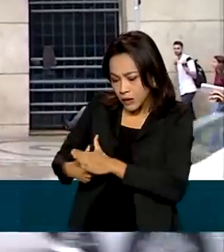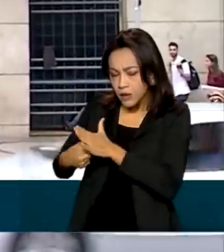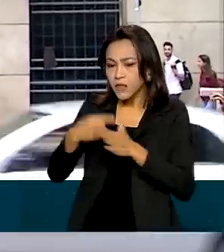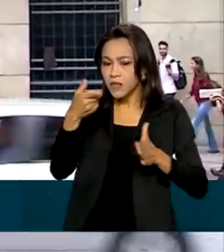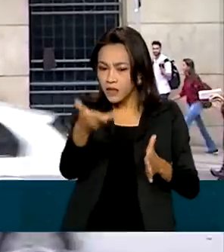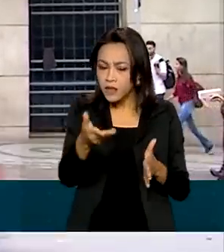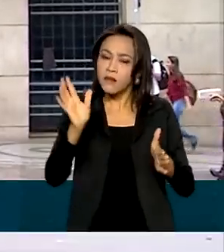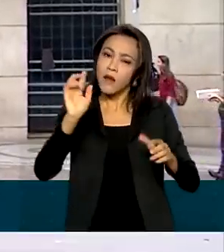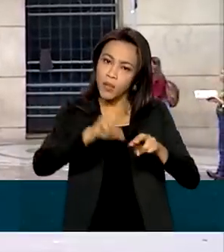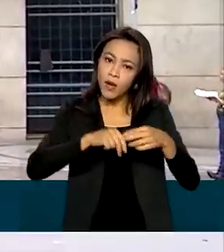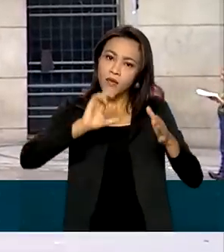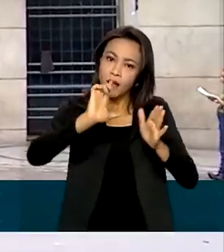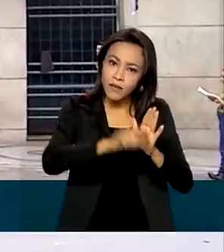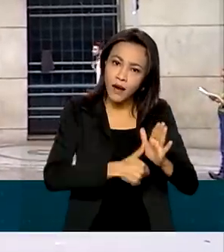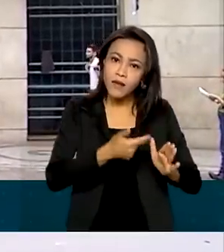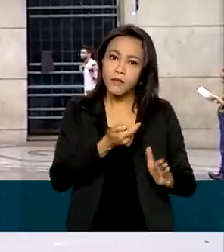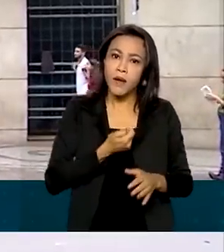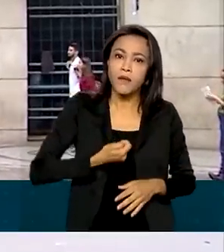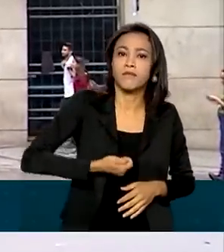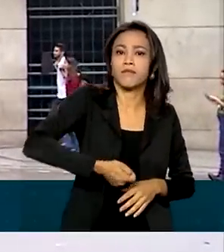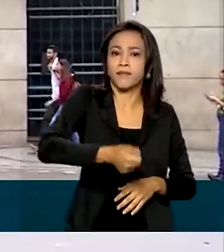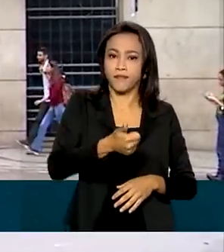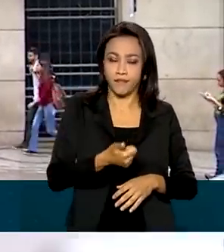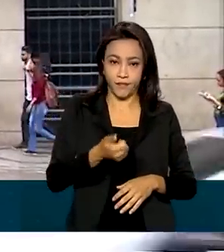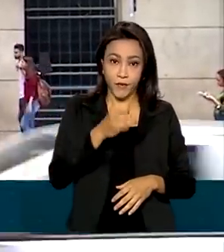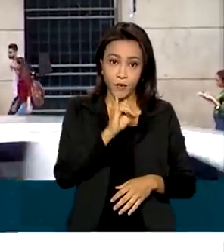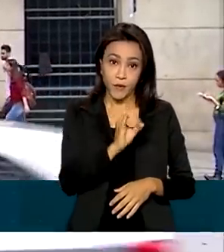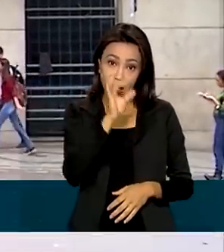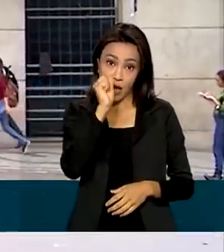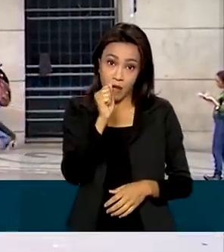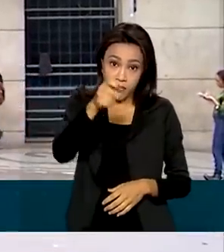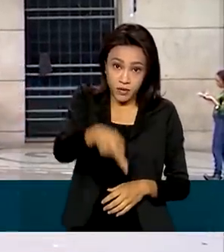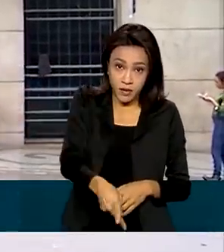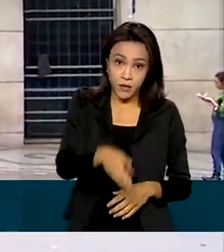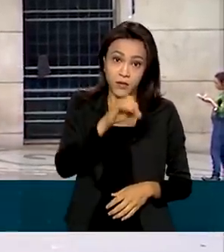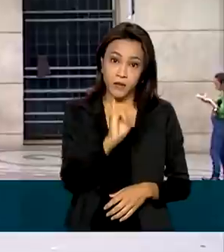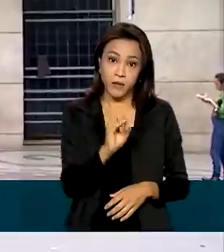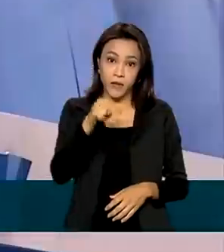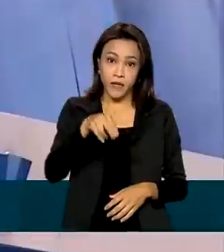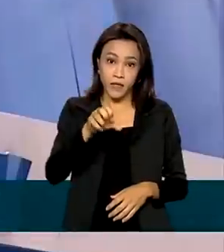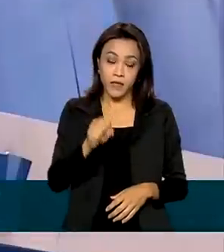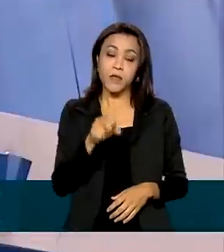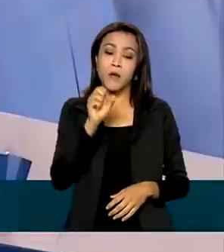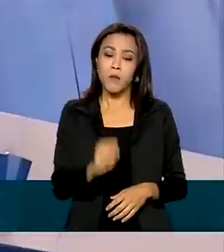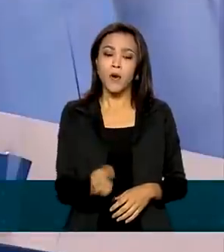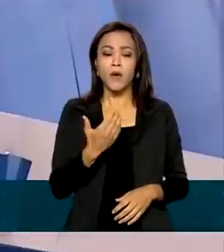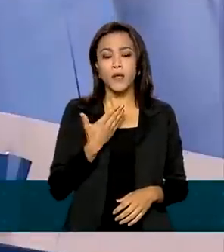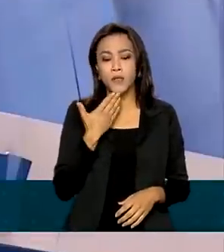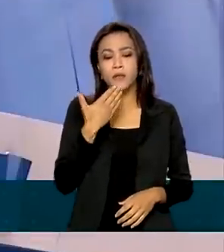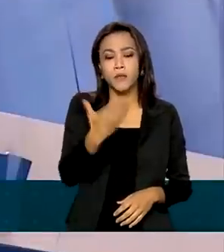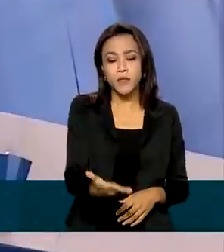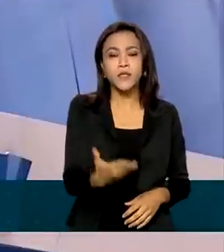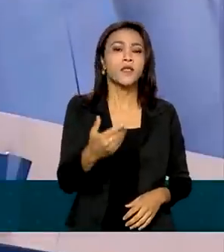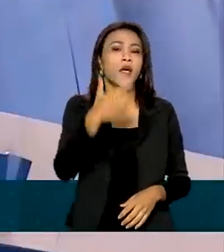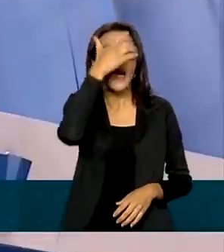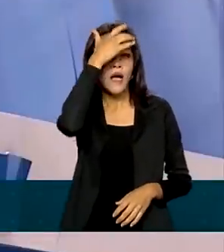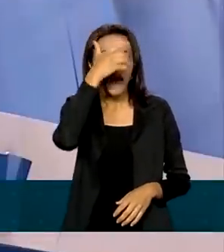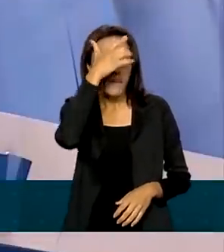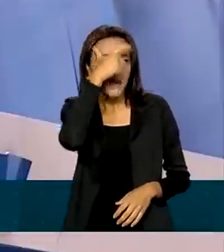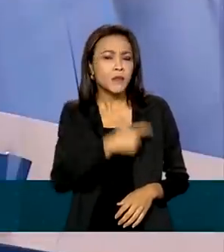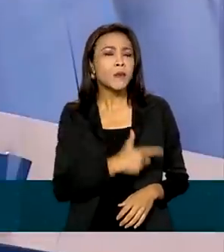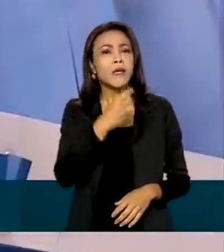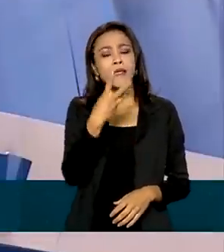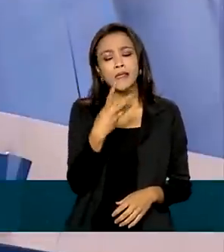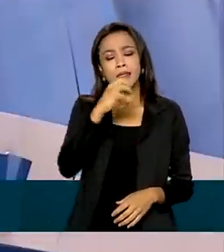atraso para a liberação do benefício. A análise documental online pode ser solicitada no caso de o segurado estar há mais de 30